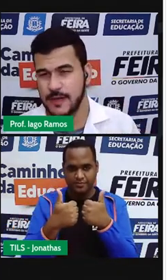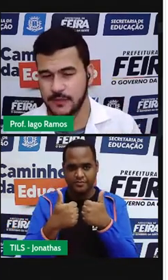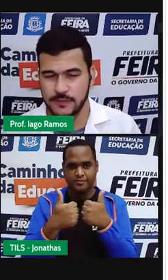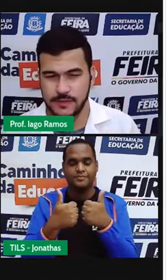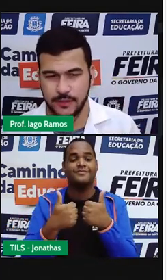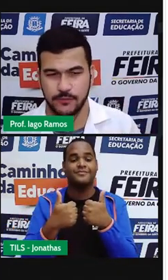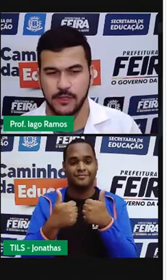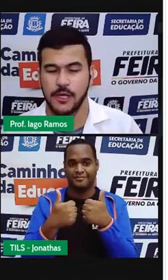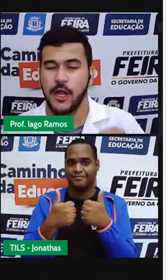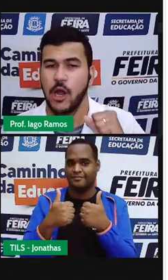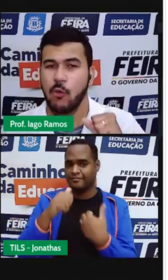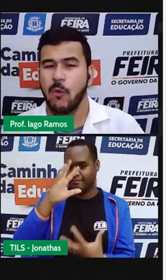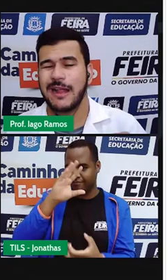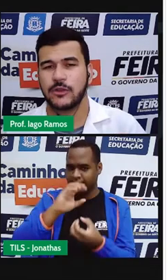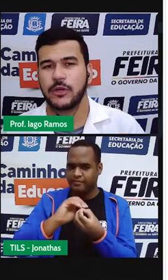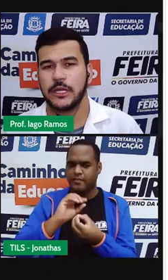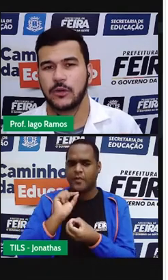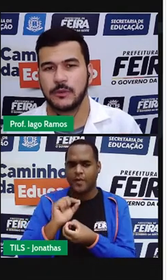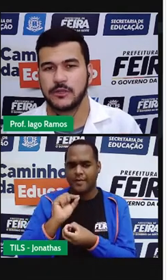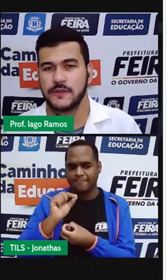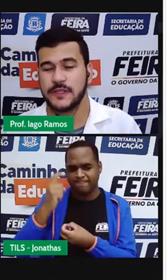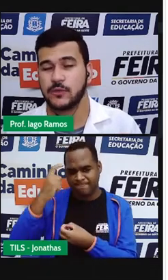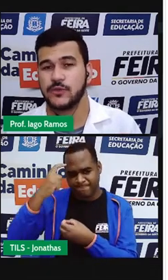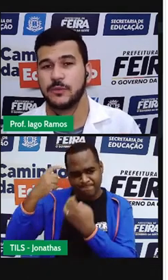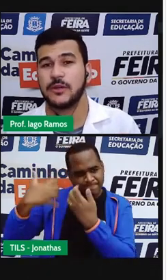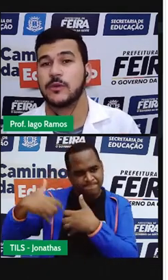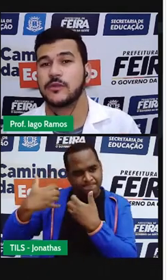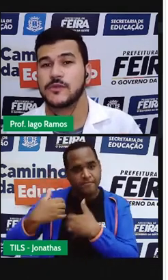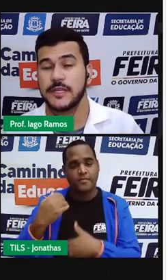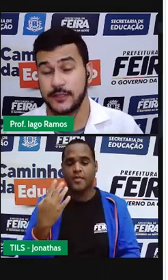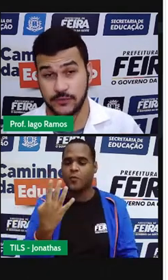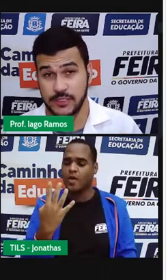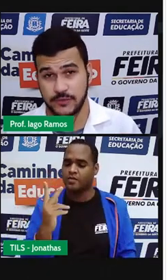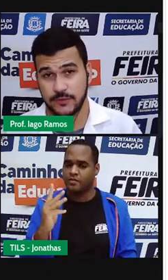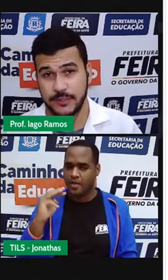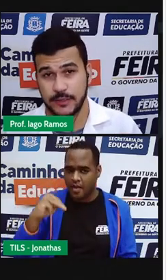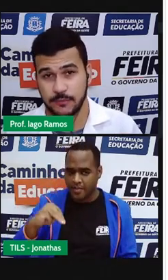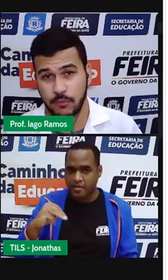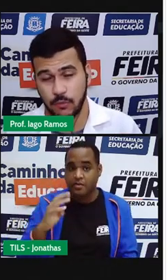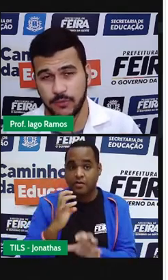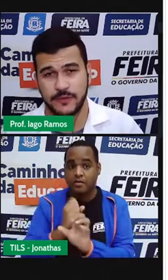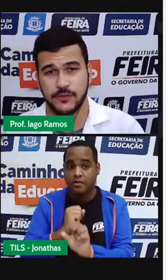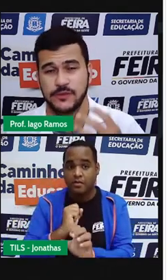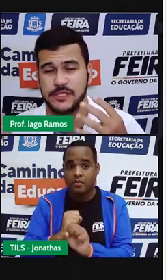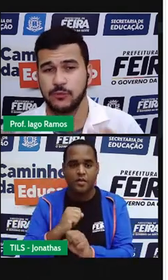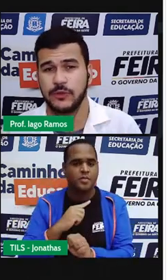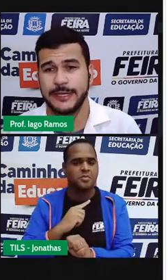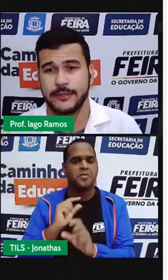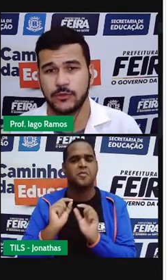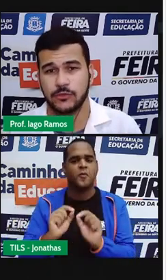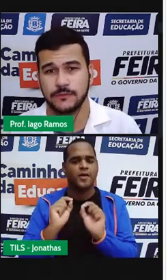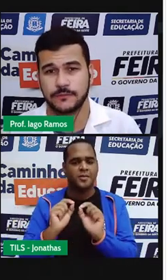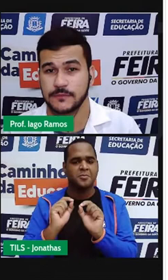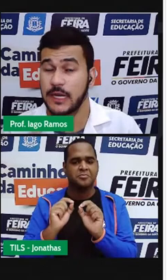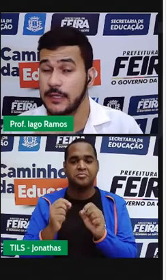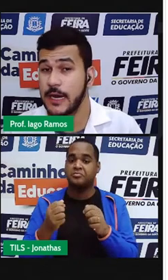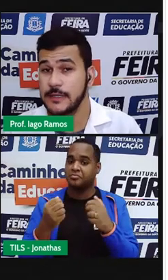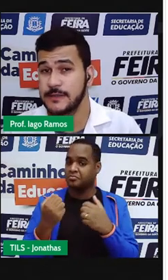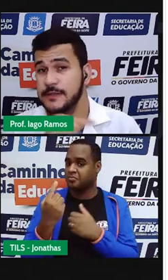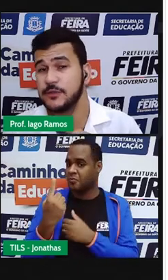agora esse raciocínio, quatro quilômetros vai consumir quantos litros de gasolina? Bom, professor, se um litro,